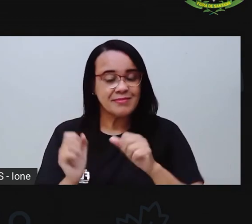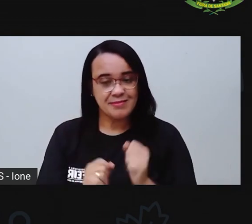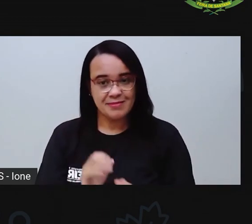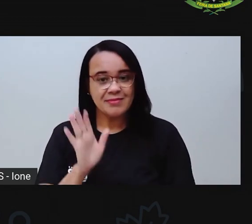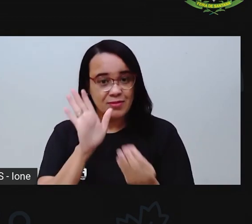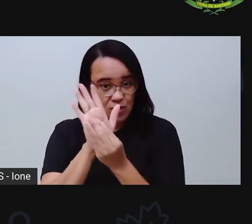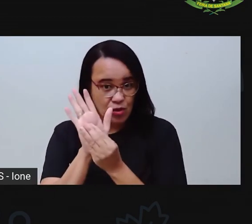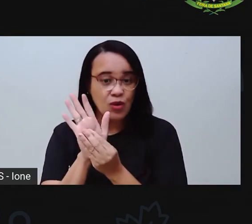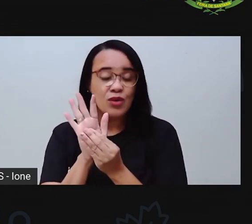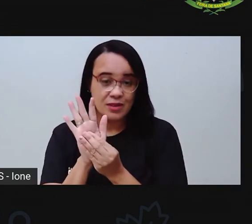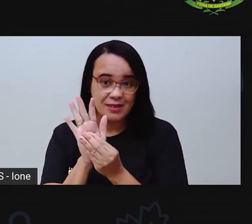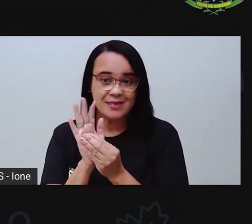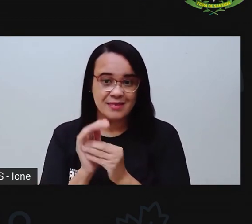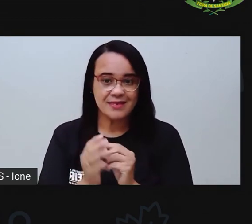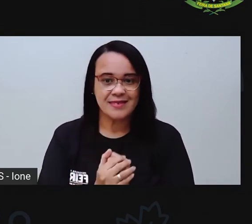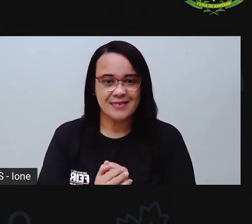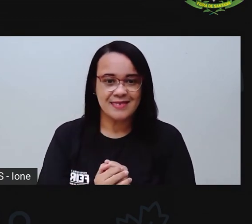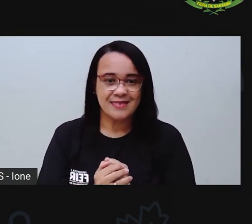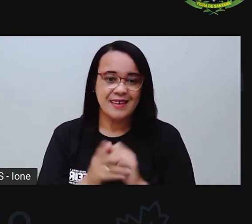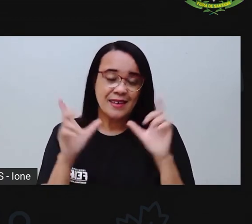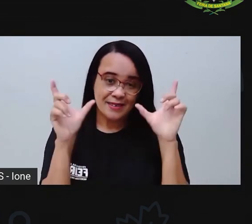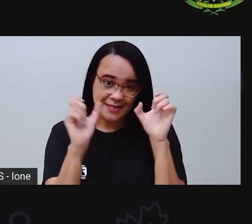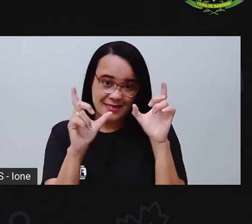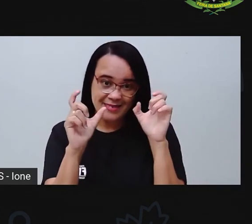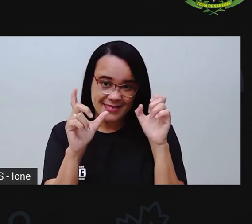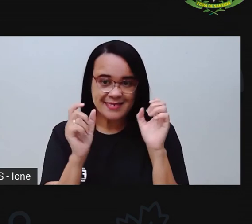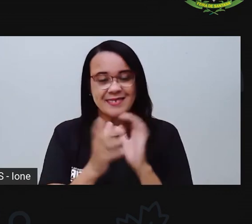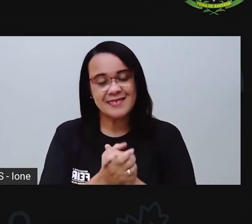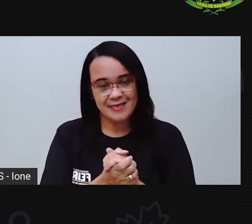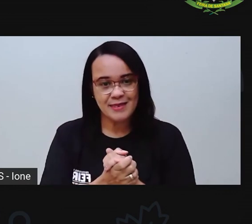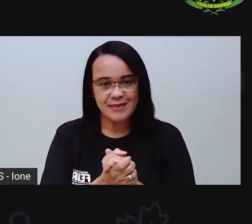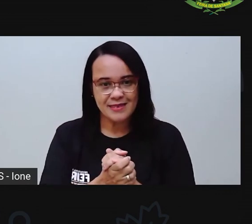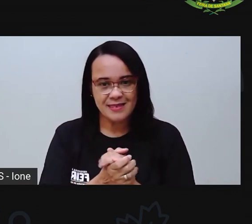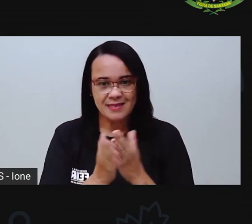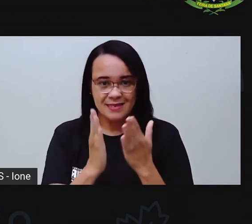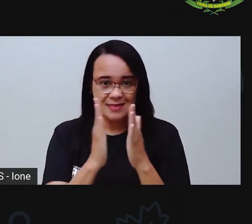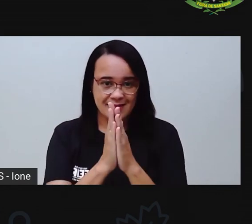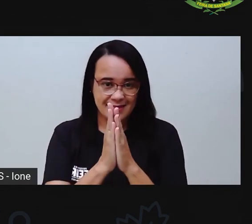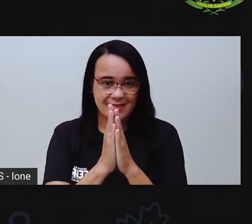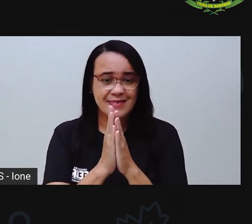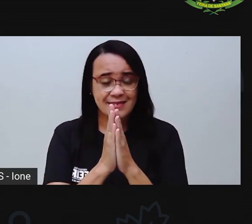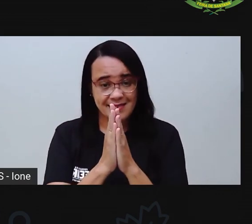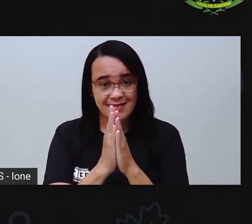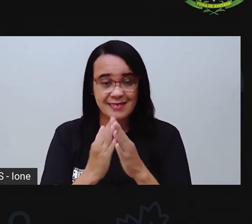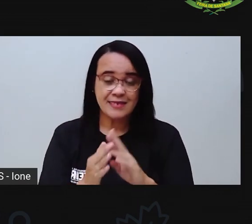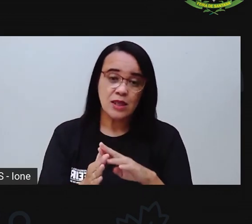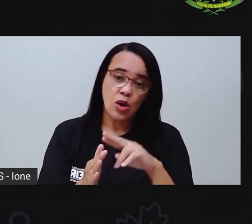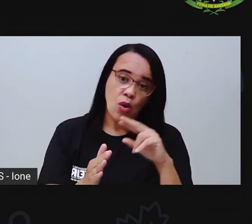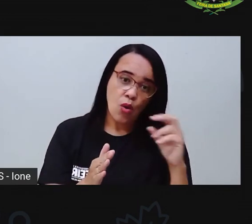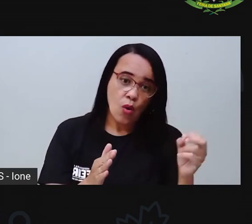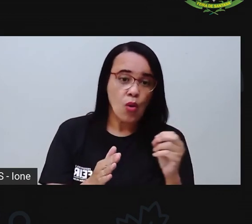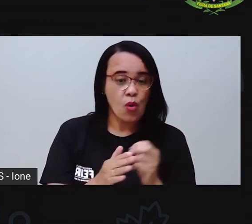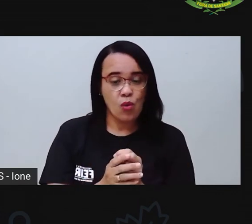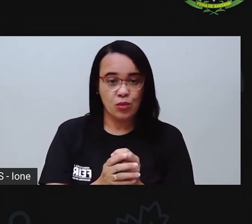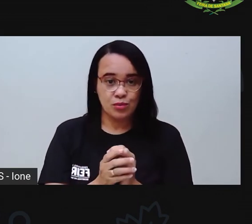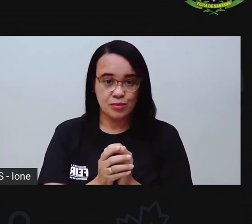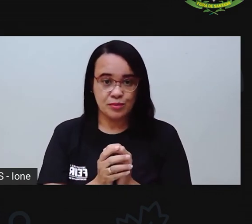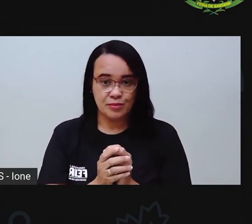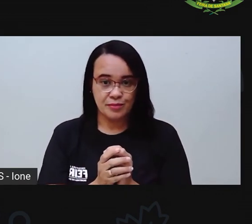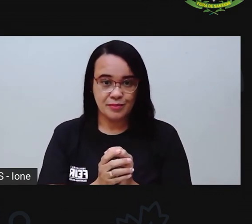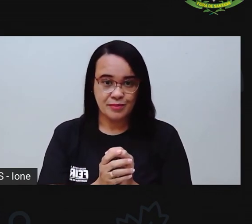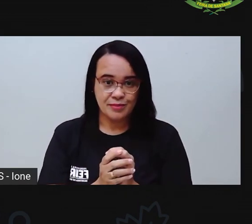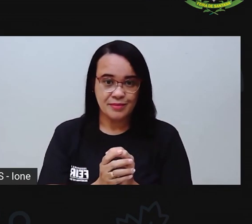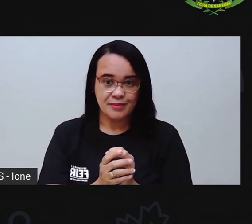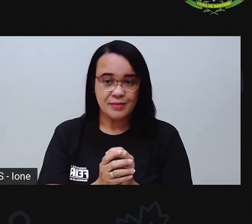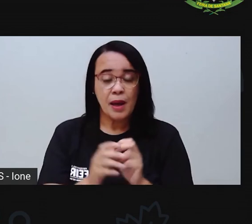podem colocar uma imagem do lado da outra, ou uma sugestão que vocês podem fazer, que aí não estraga a parede. É vocês fazerem